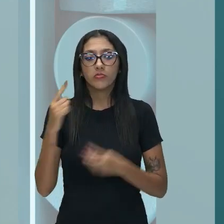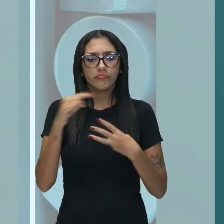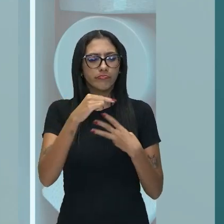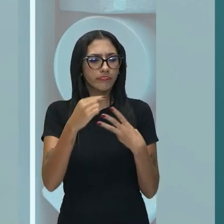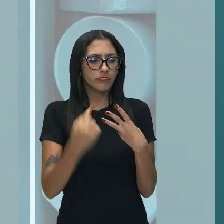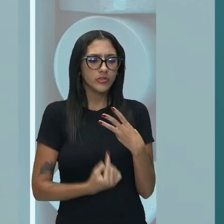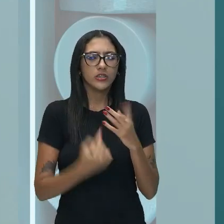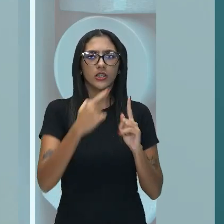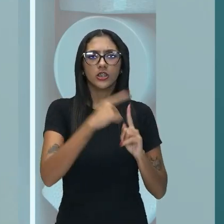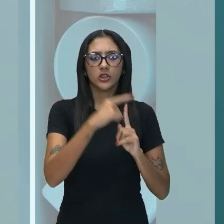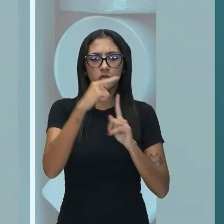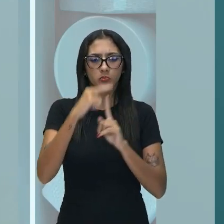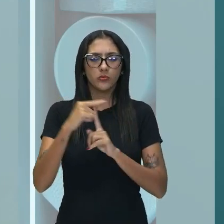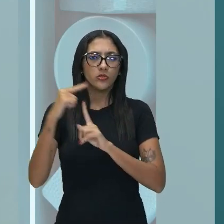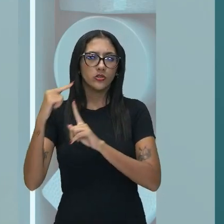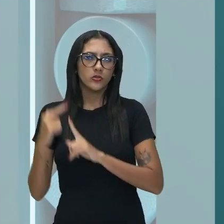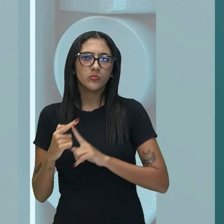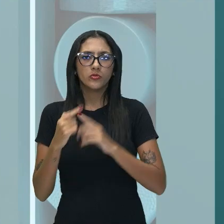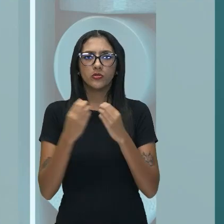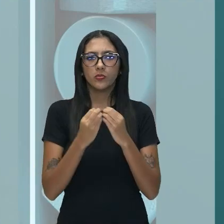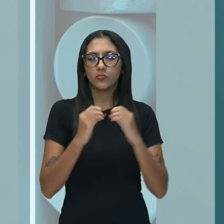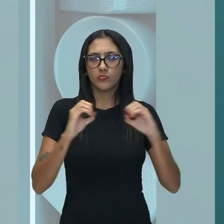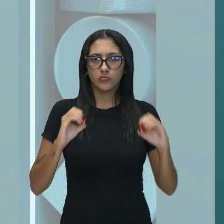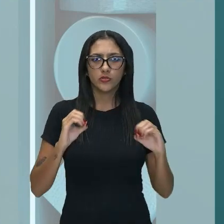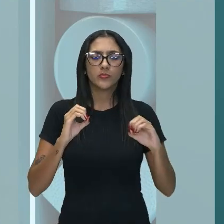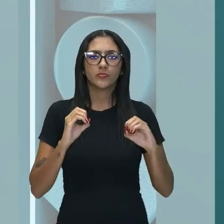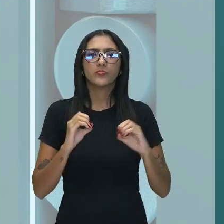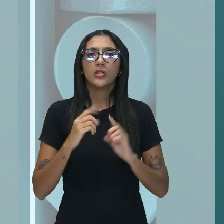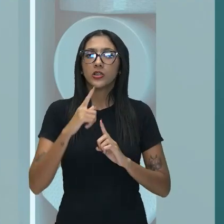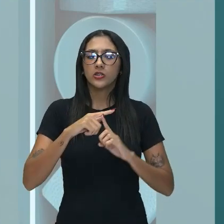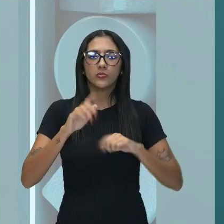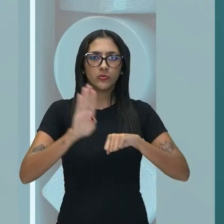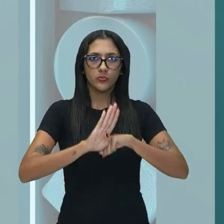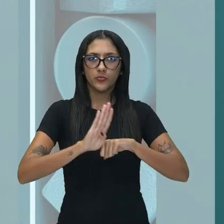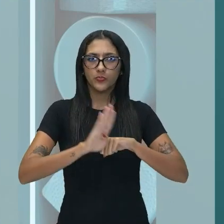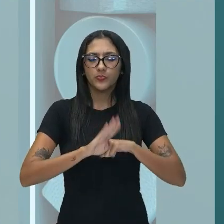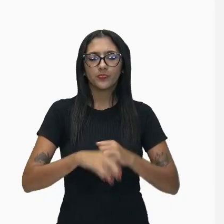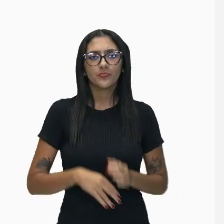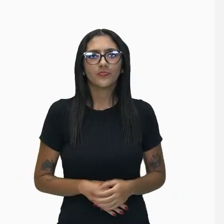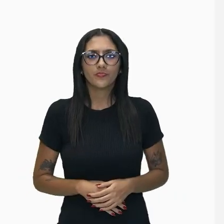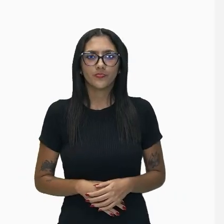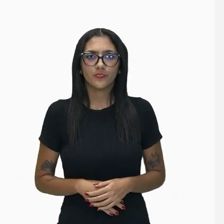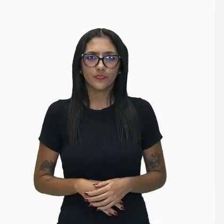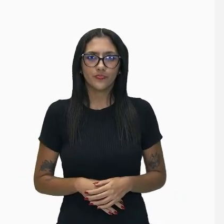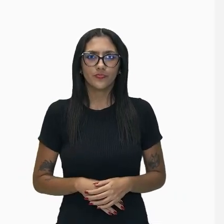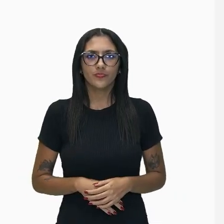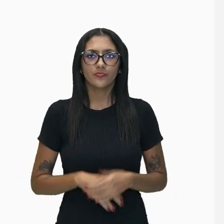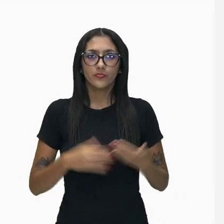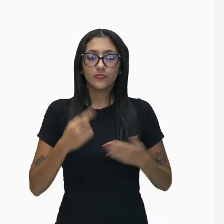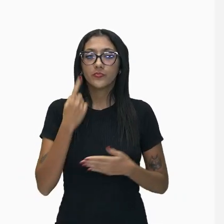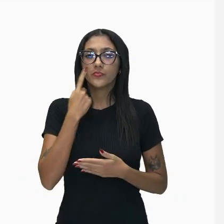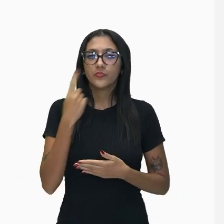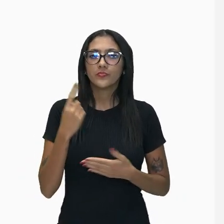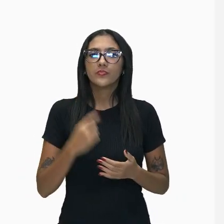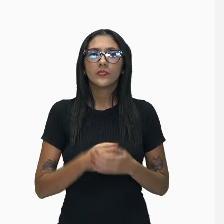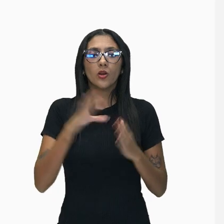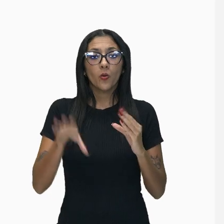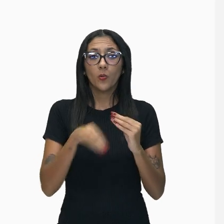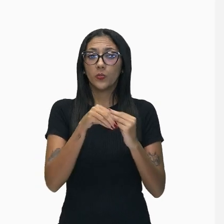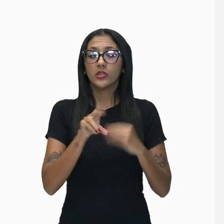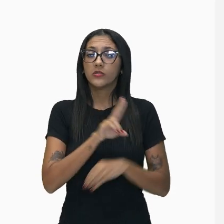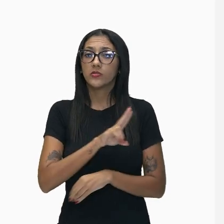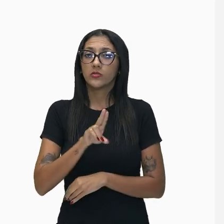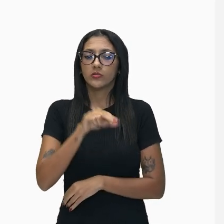orações subordinadas substantivas. Então, vamos começar pela completiva nominal.